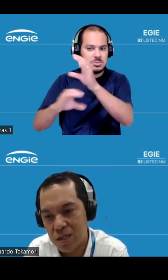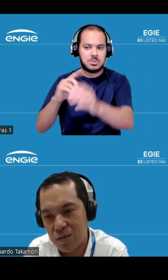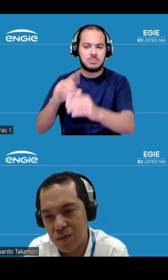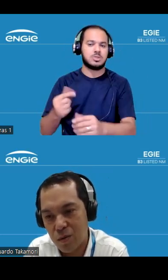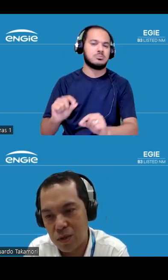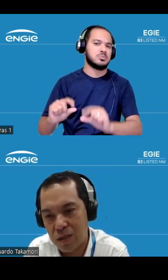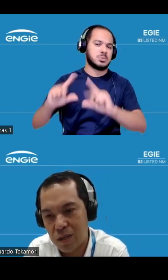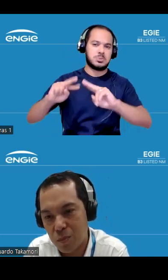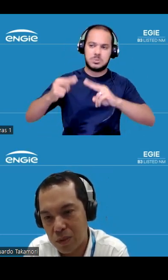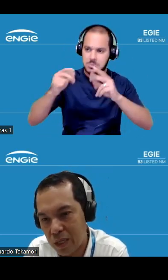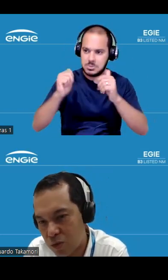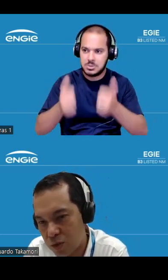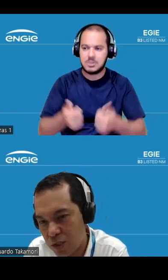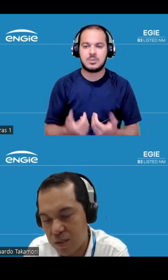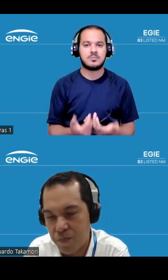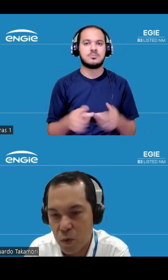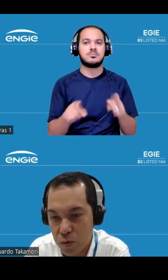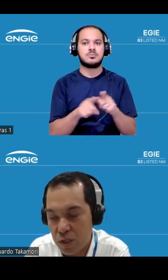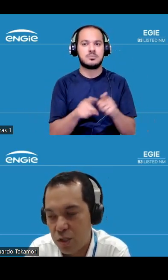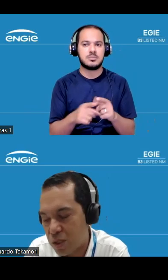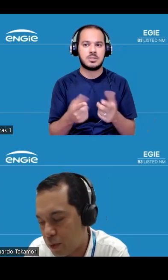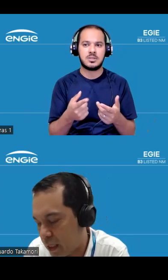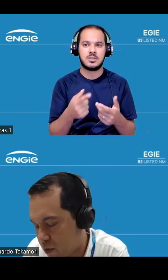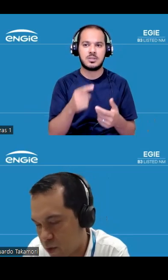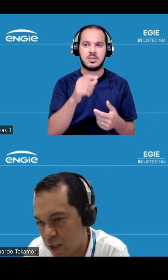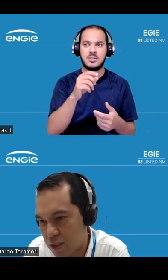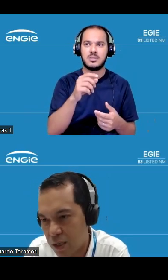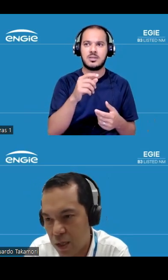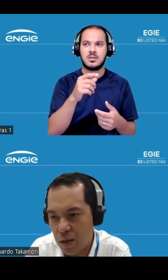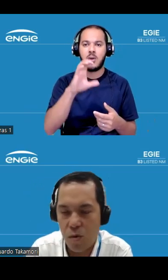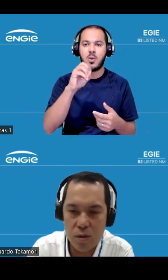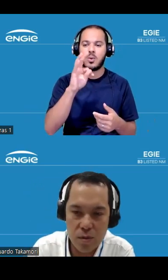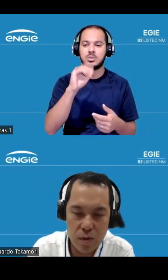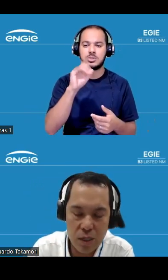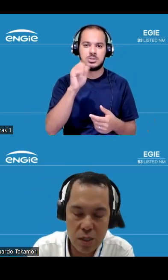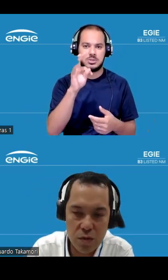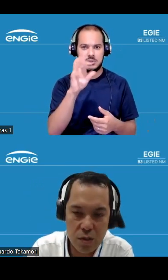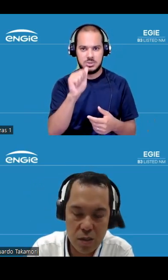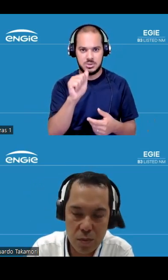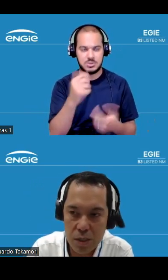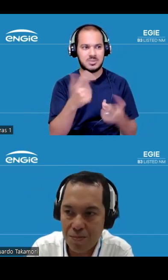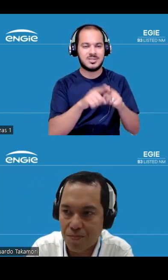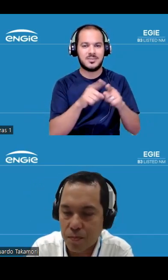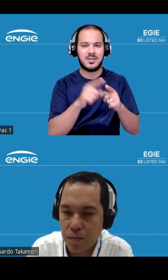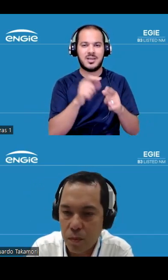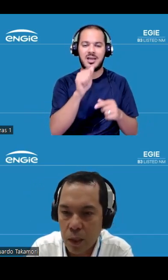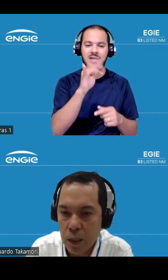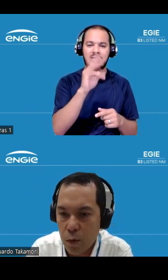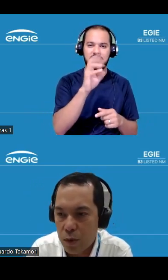geração contratados na modalidade cotista concedidos na modalidade cotista quanto aos ativos de transmissão